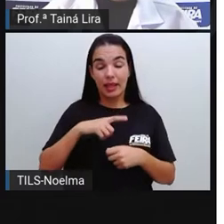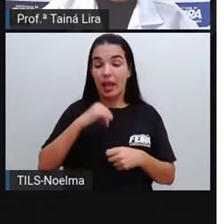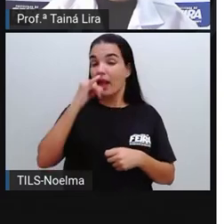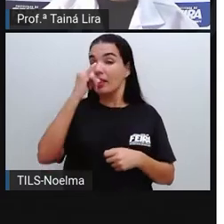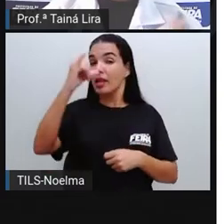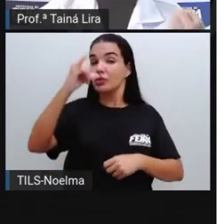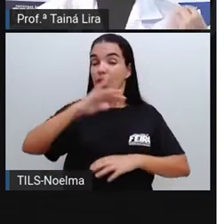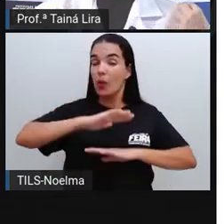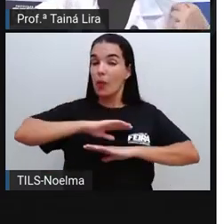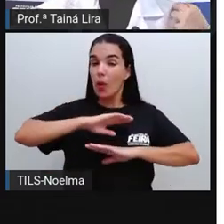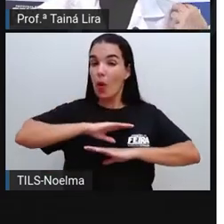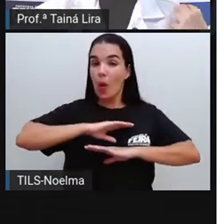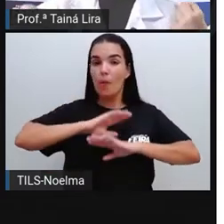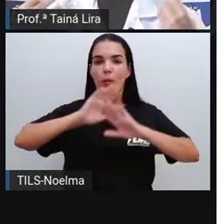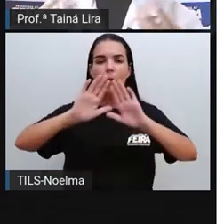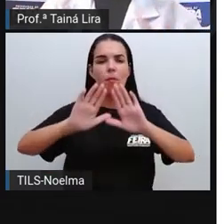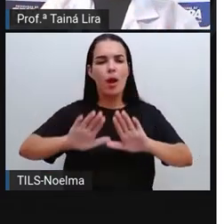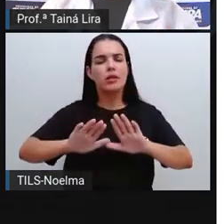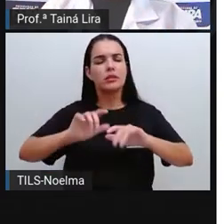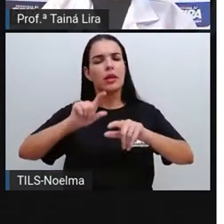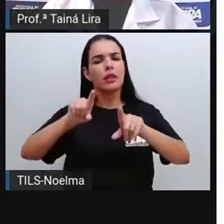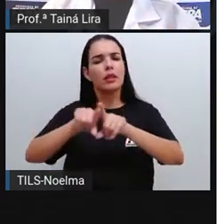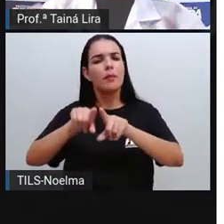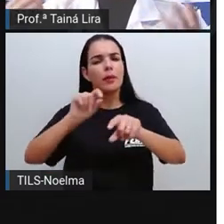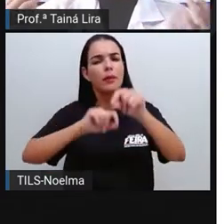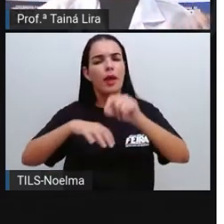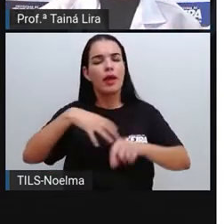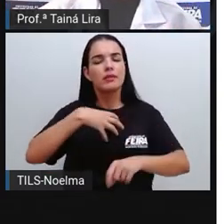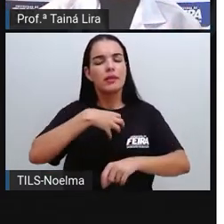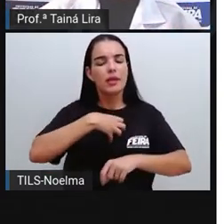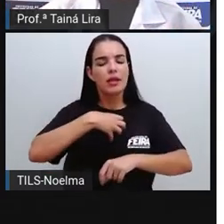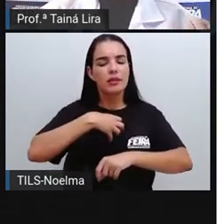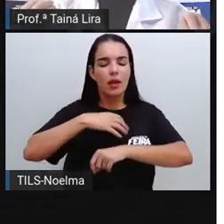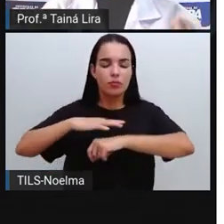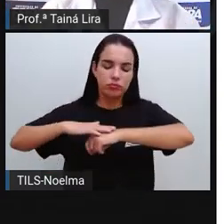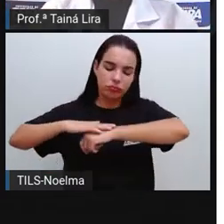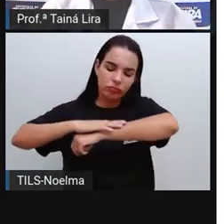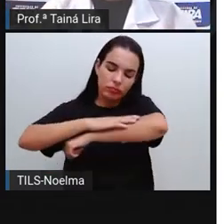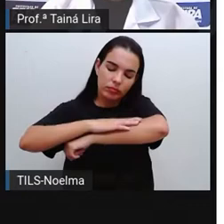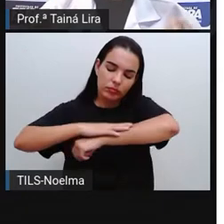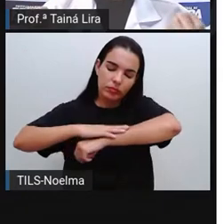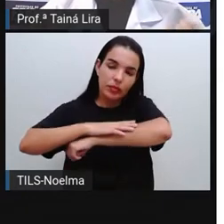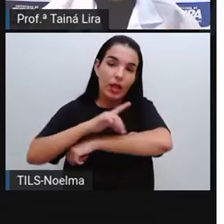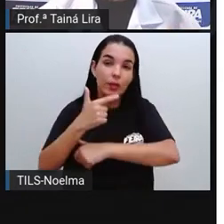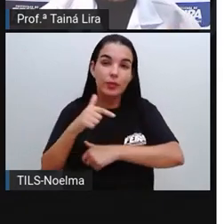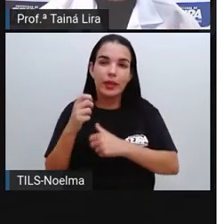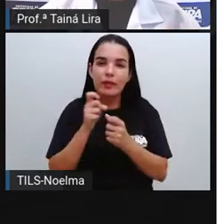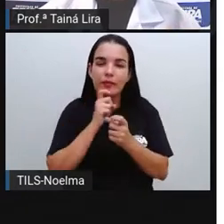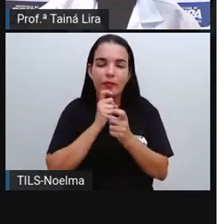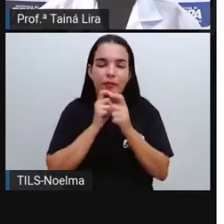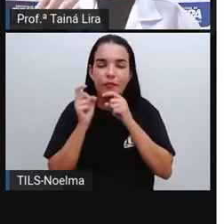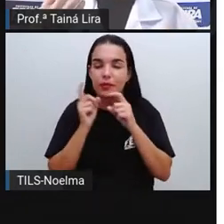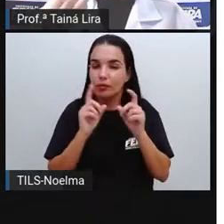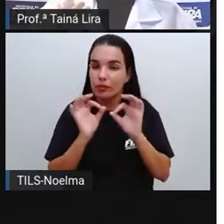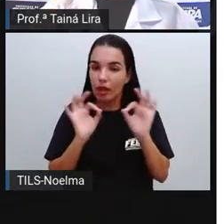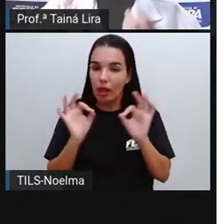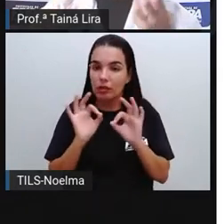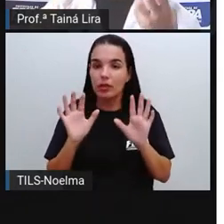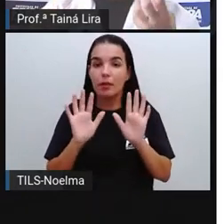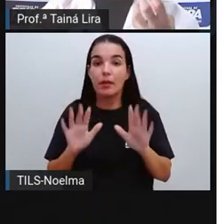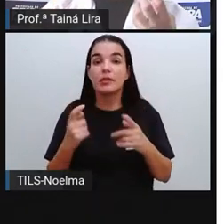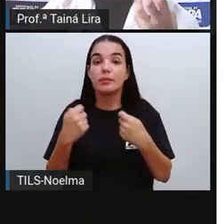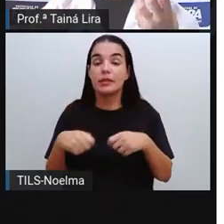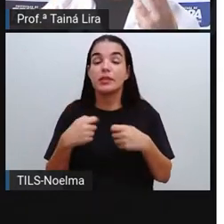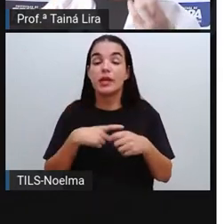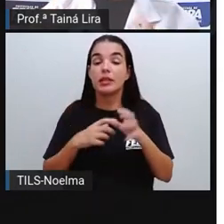ali e também para ajudar na sensação térmica, para a gente não sentir muito frio, mas a gente tem que ter o